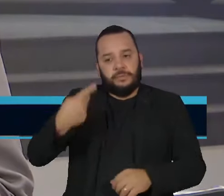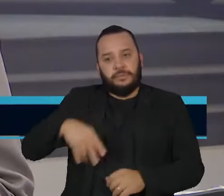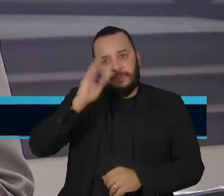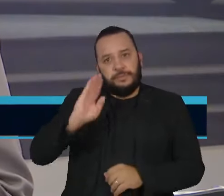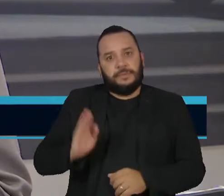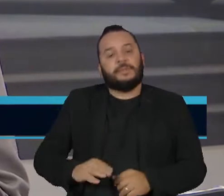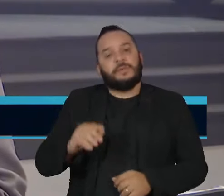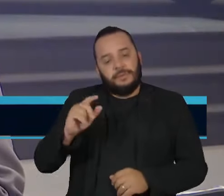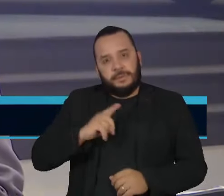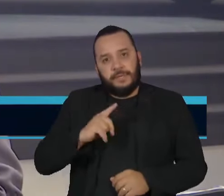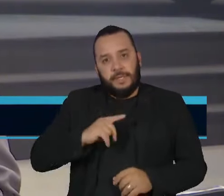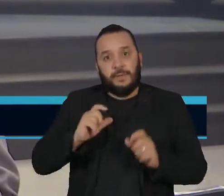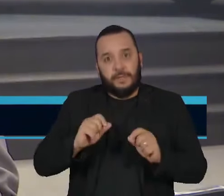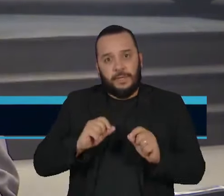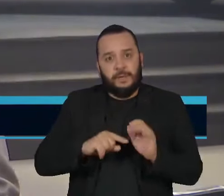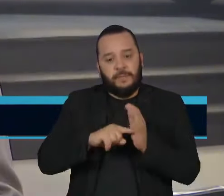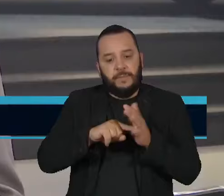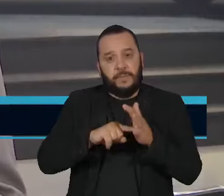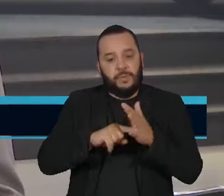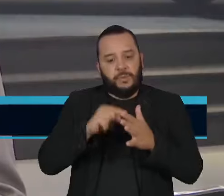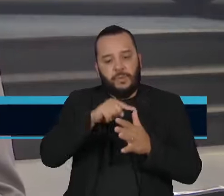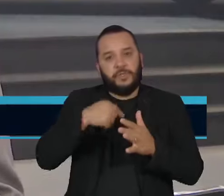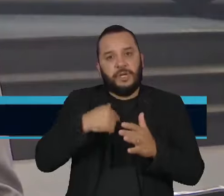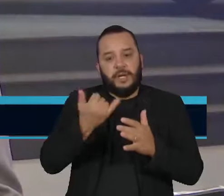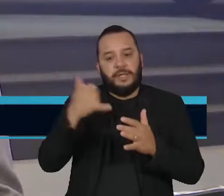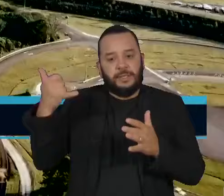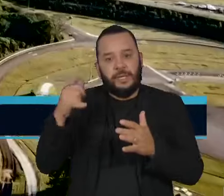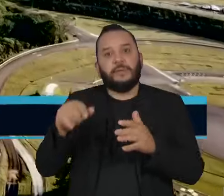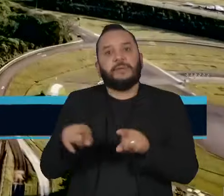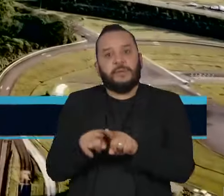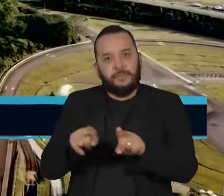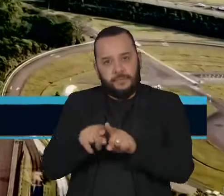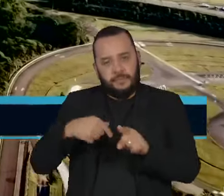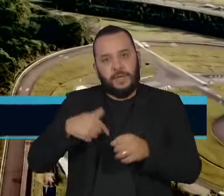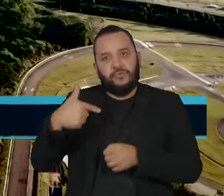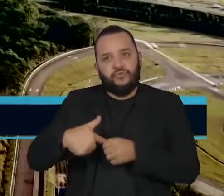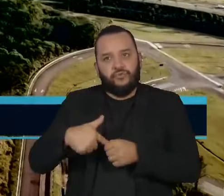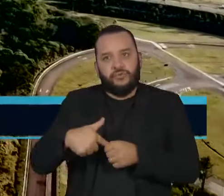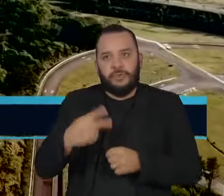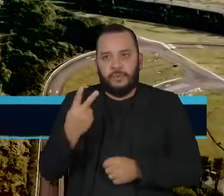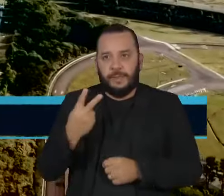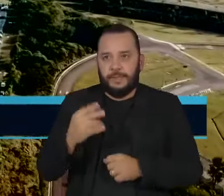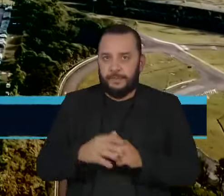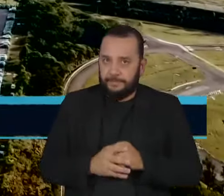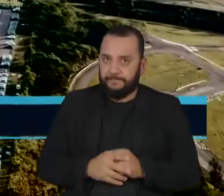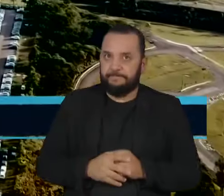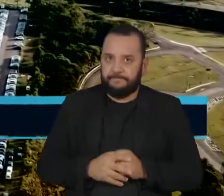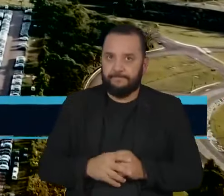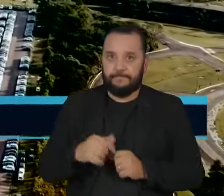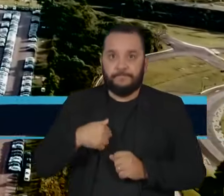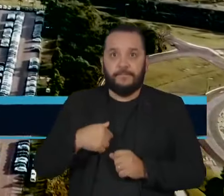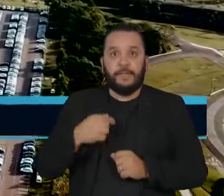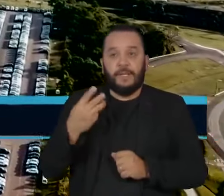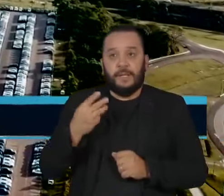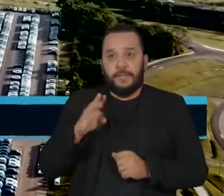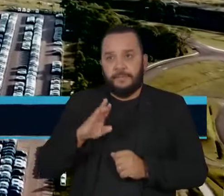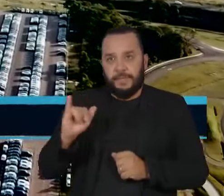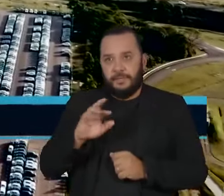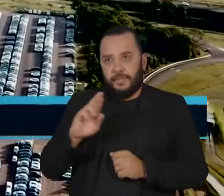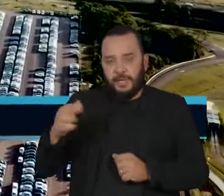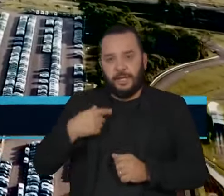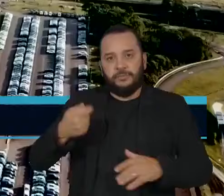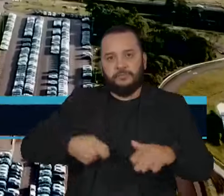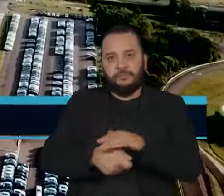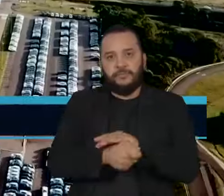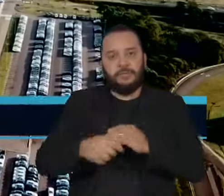Isto é, que são movidos tanto a eletricidade quanto a combustão. Outros três bilhões de reais serão destinados à planta de São